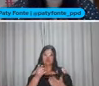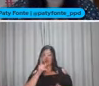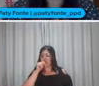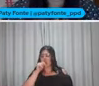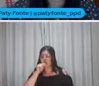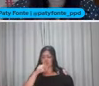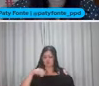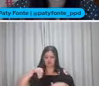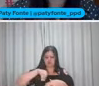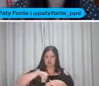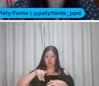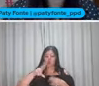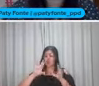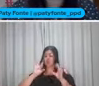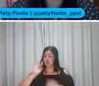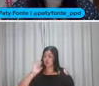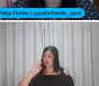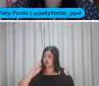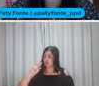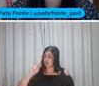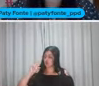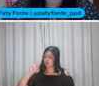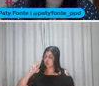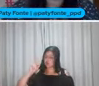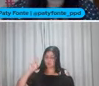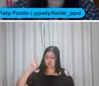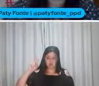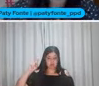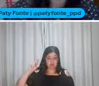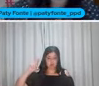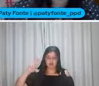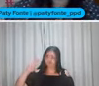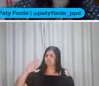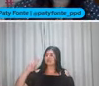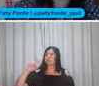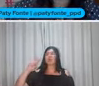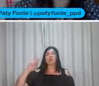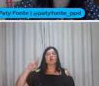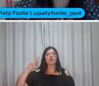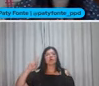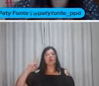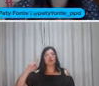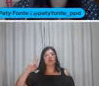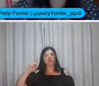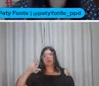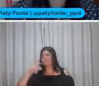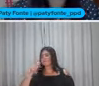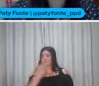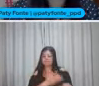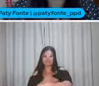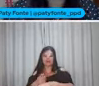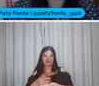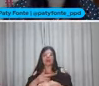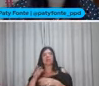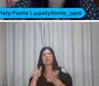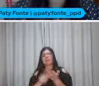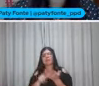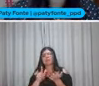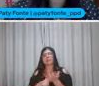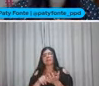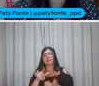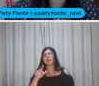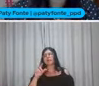pouquinho de cola branca Se não só a água É só a diluição E colocar no papel craft Ou reaproveitar, né?